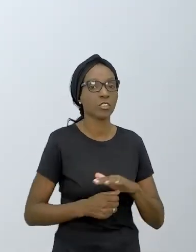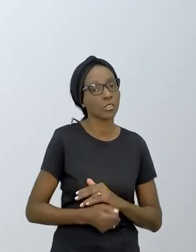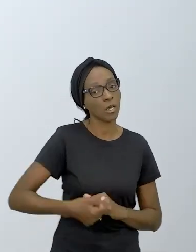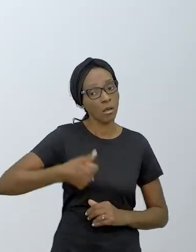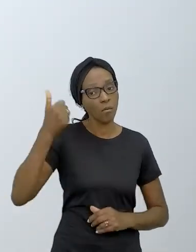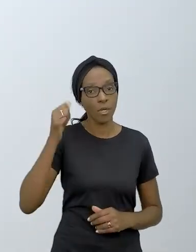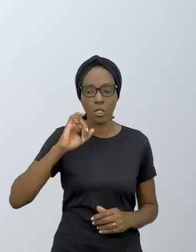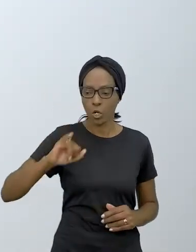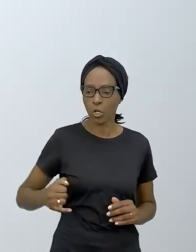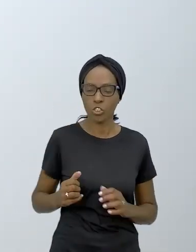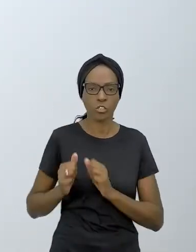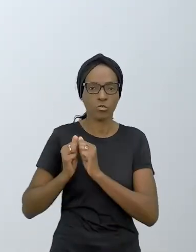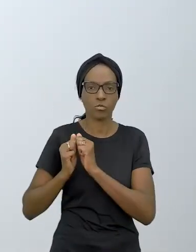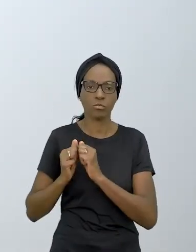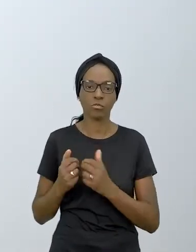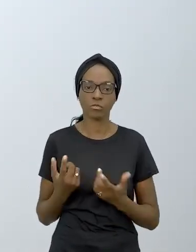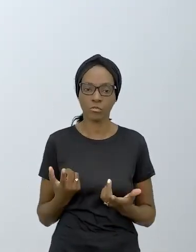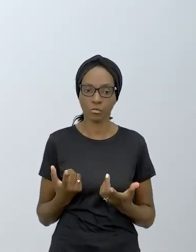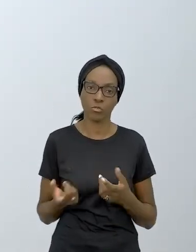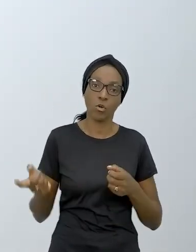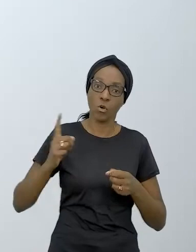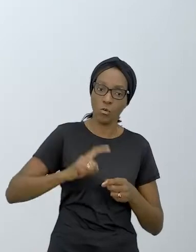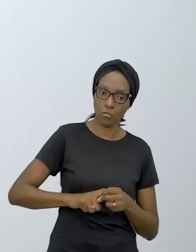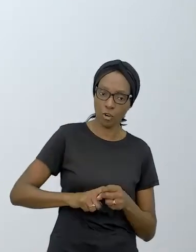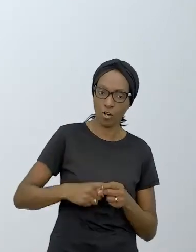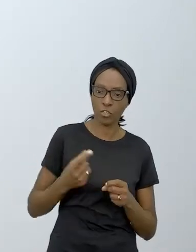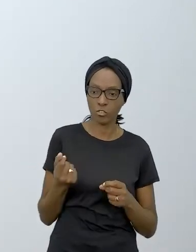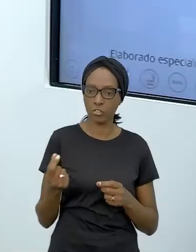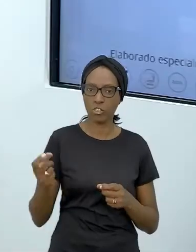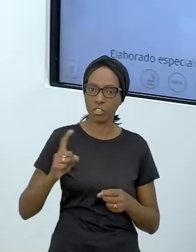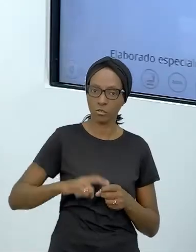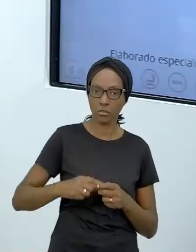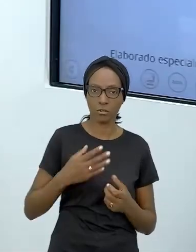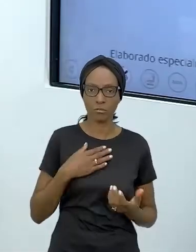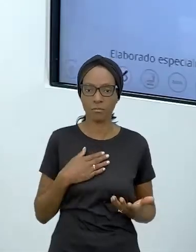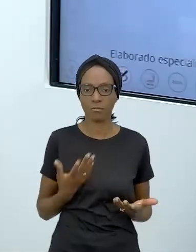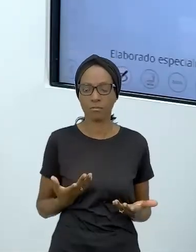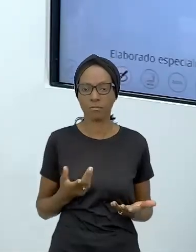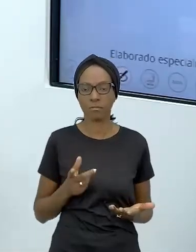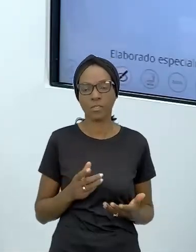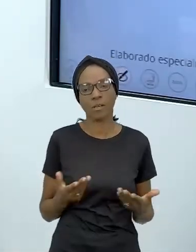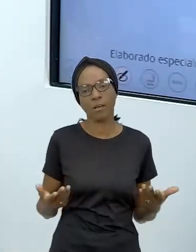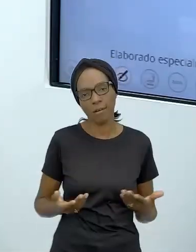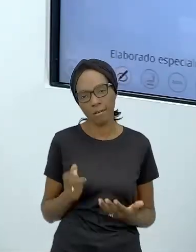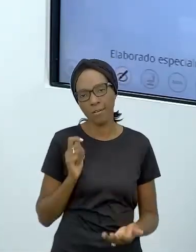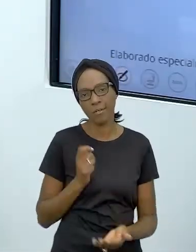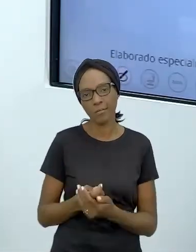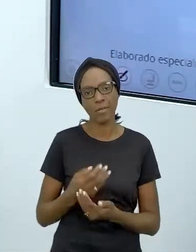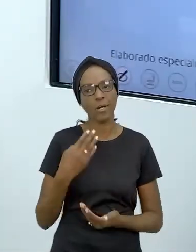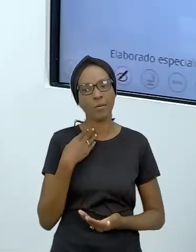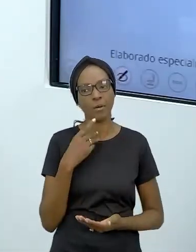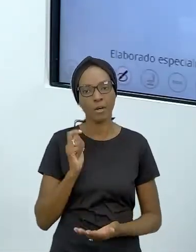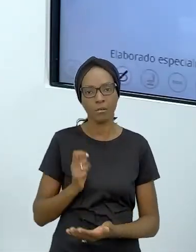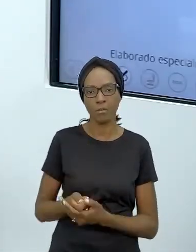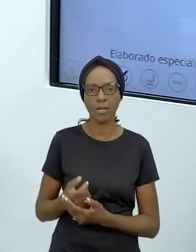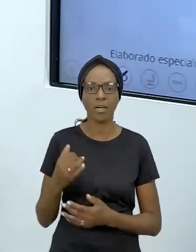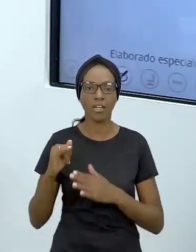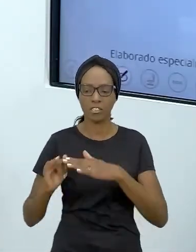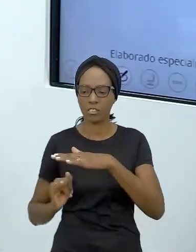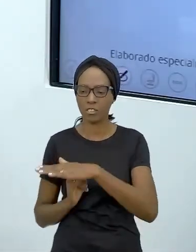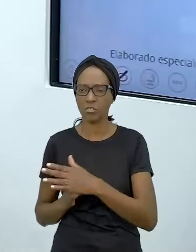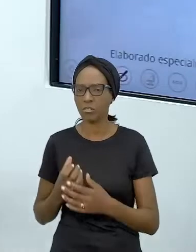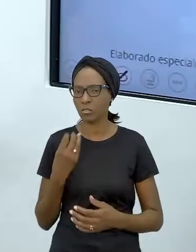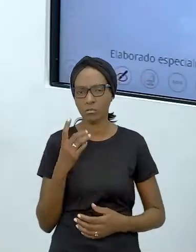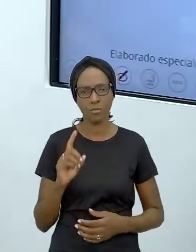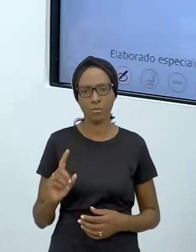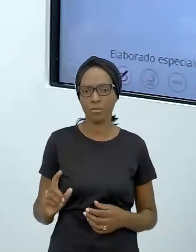que esse juros composto ele retorne esse dinheiro pra mim agora pagar pro banco ou pagar pra alguma instituição financeira já não